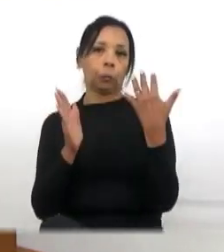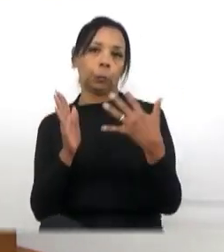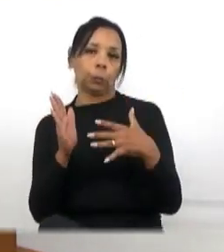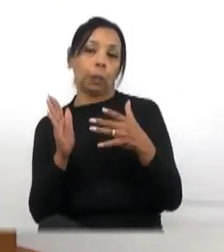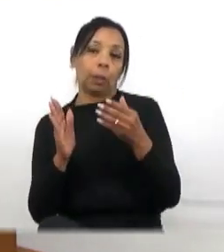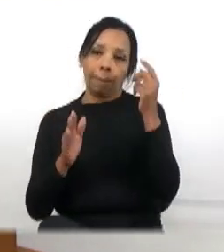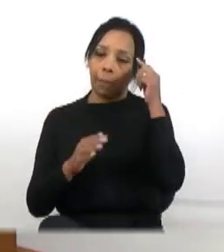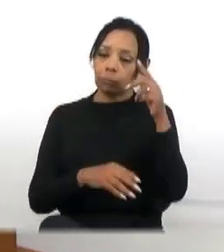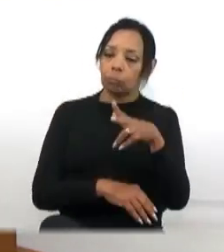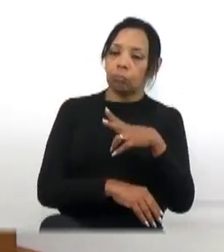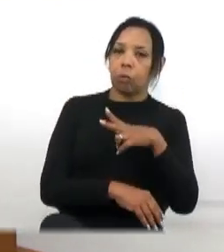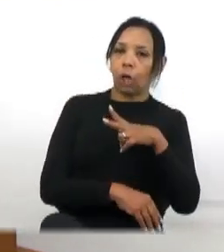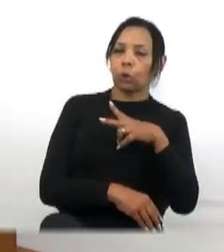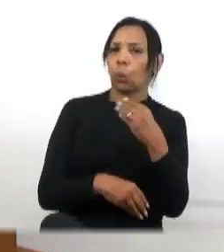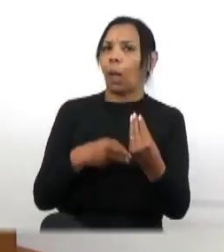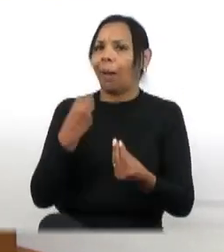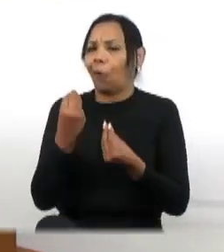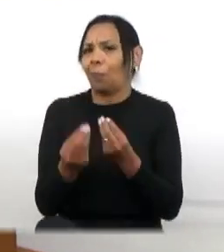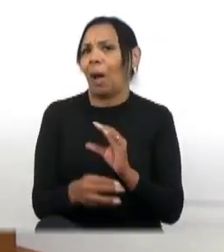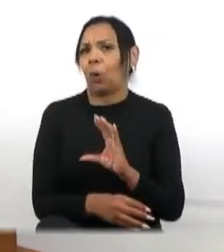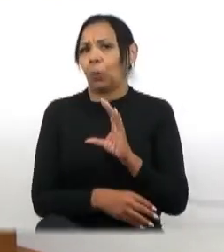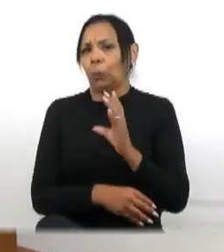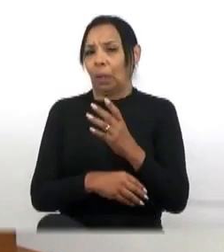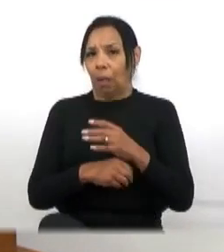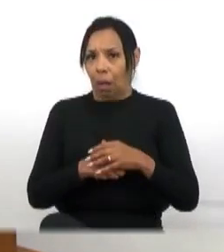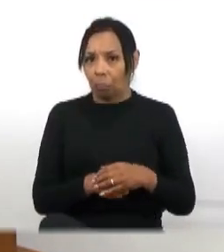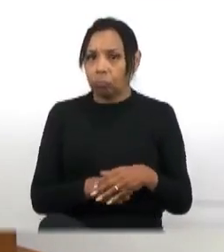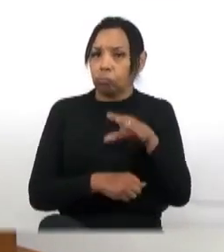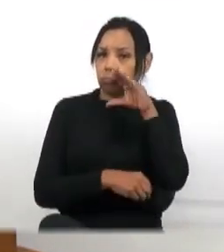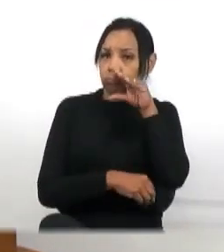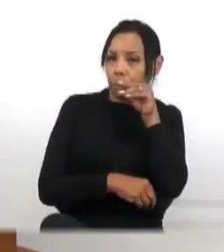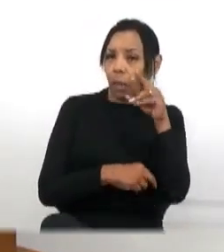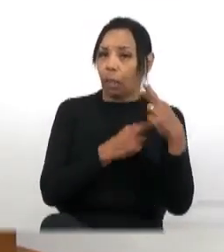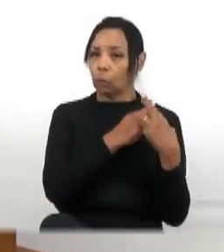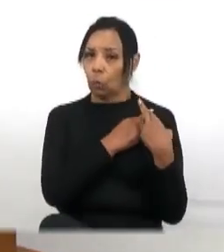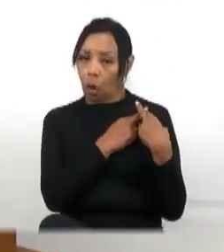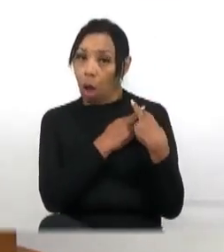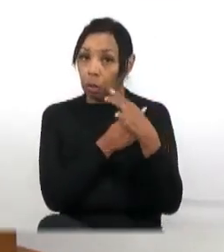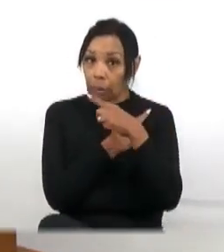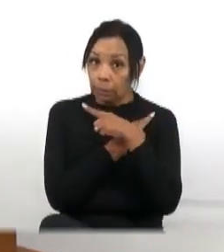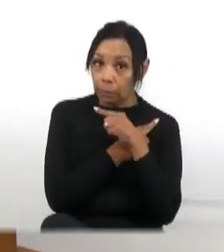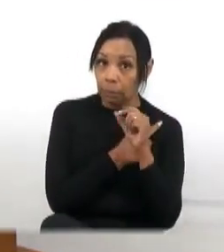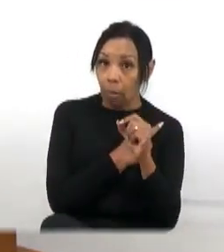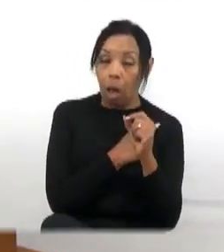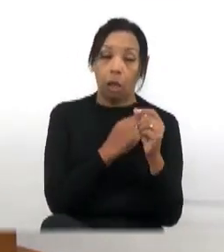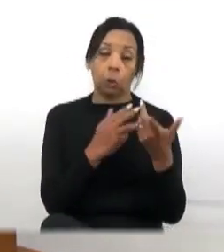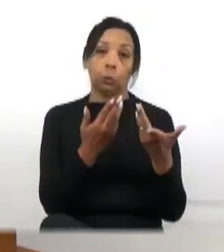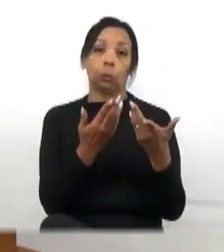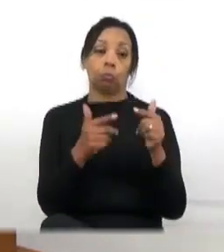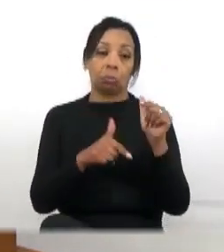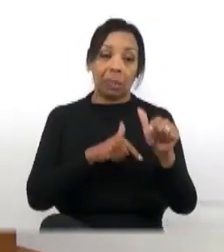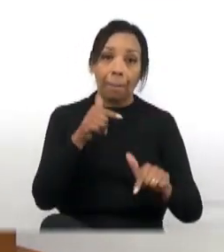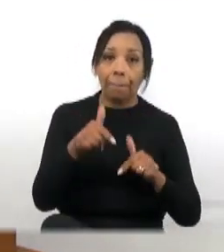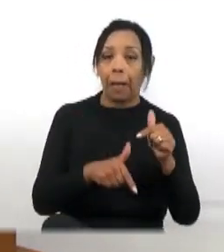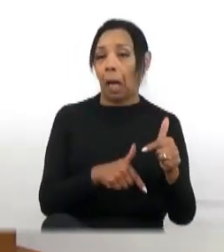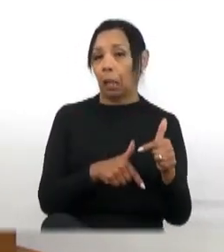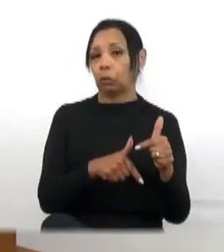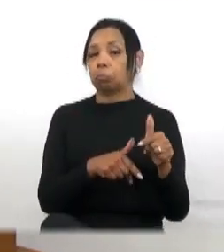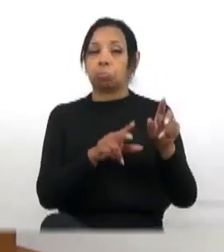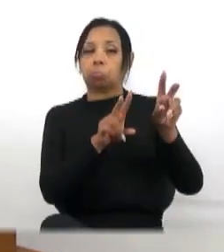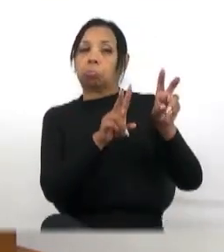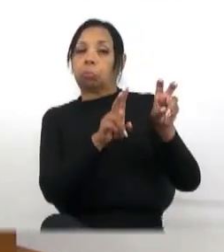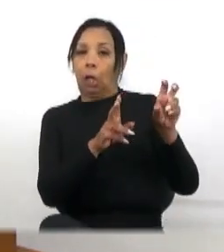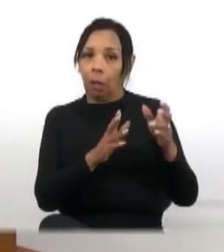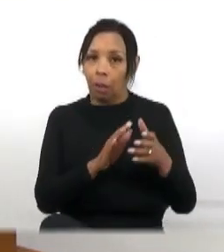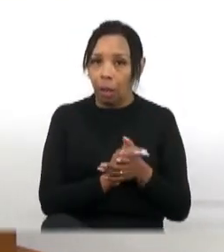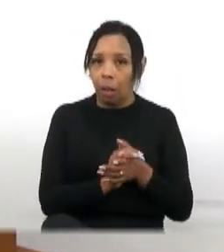privada, um funcionário, um responsável por uma empreita X, chegar para o chefe dele e